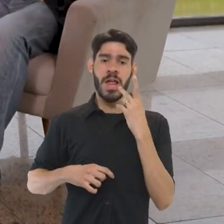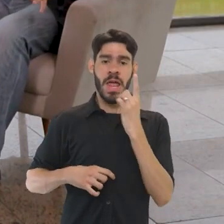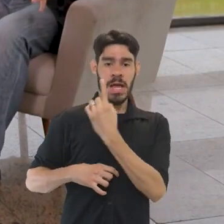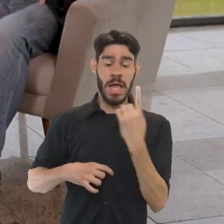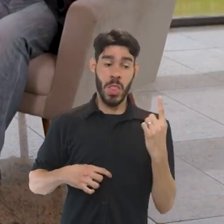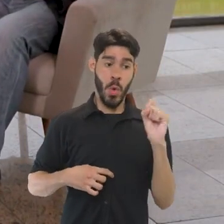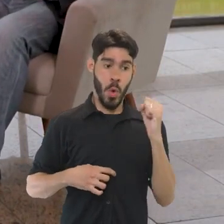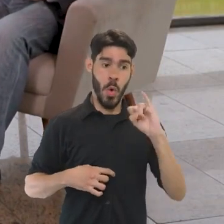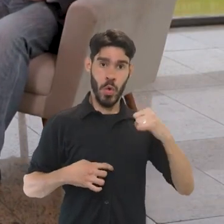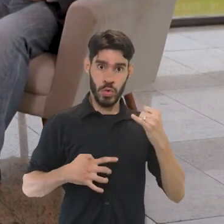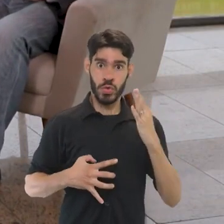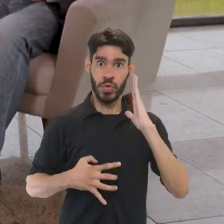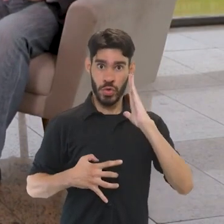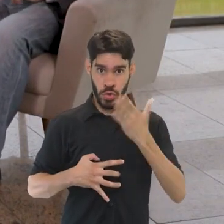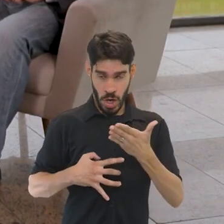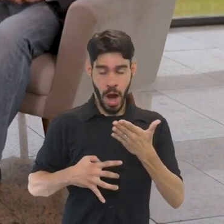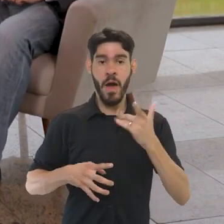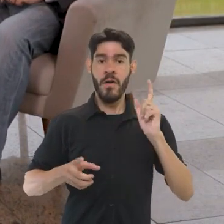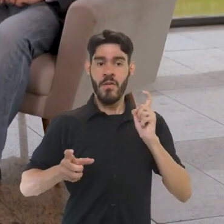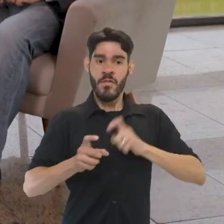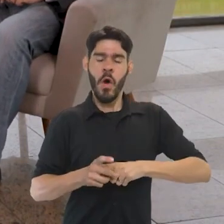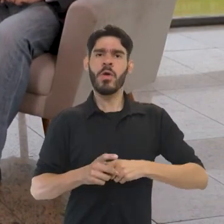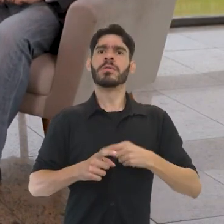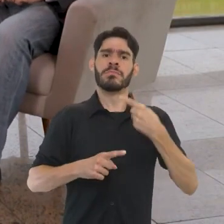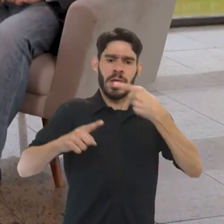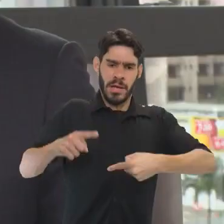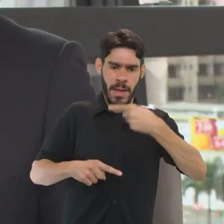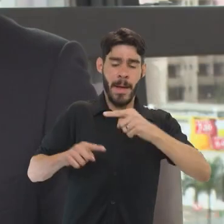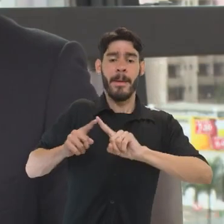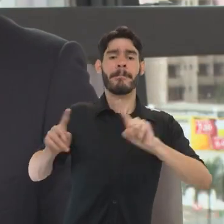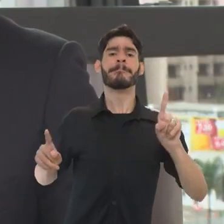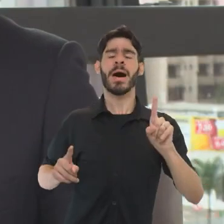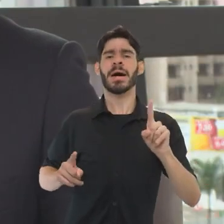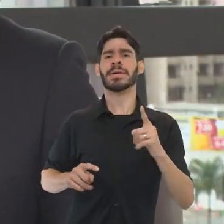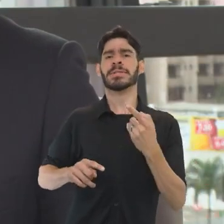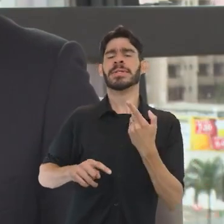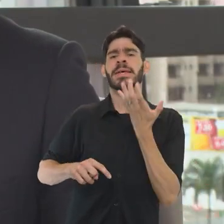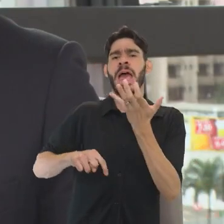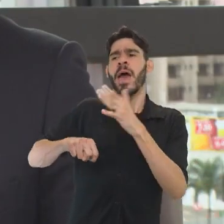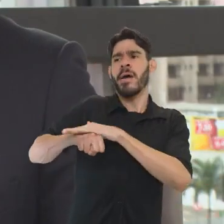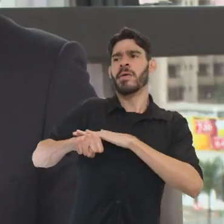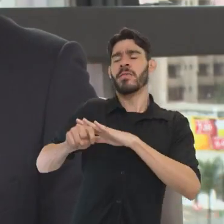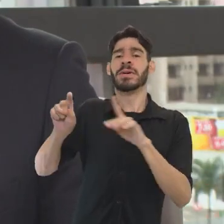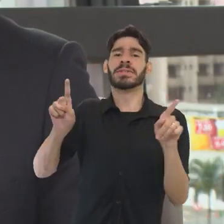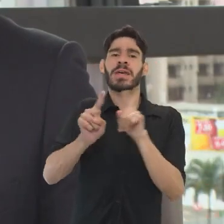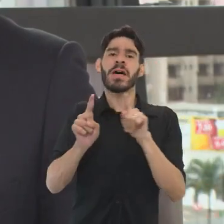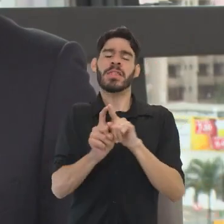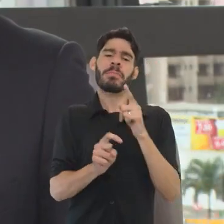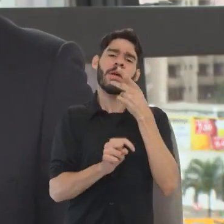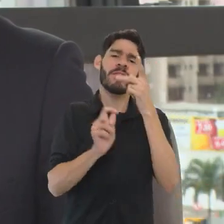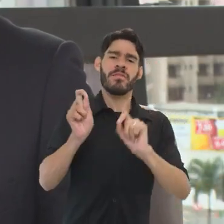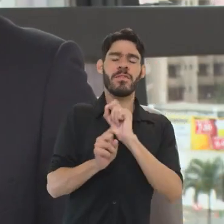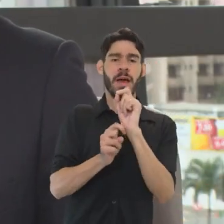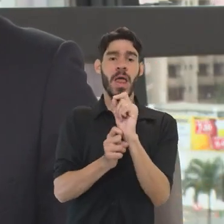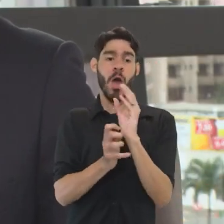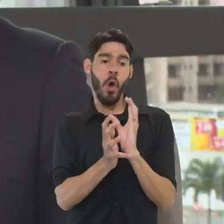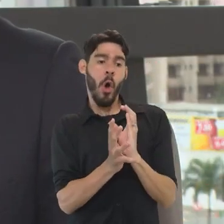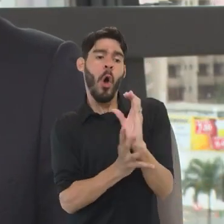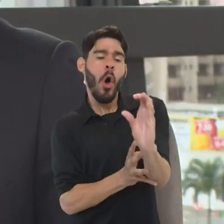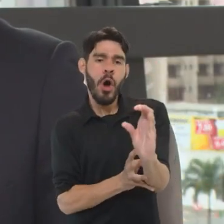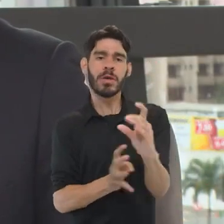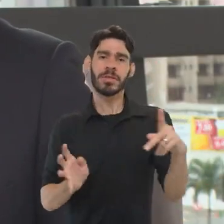cada uma delas. 8 de janeiro a gente já retoma essa questão, mas eu queria conversar com o senhor também um pouquinho da questão do